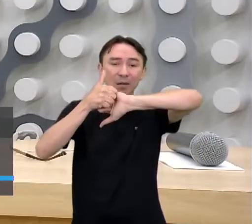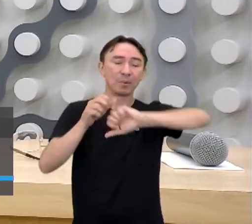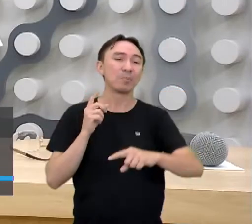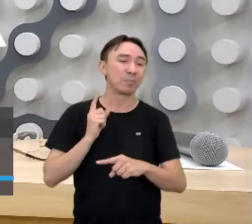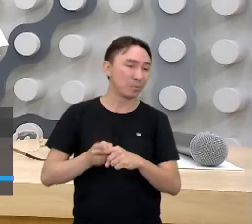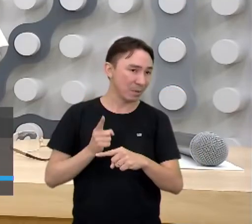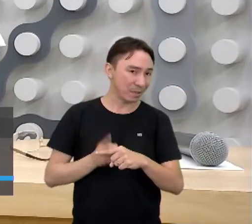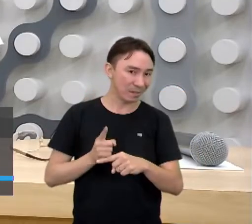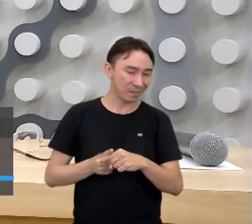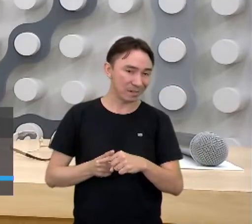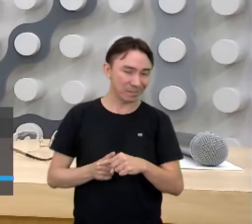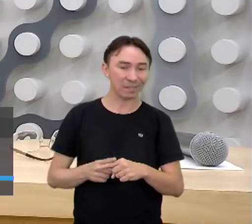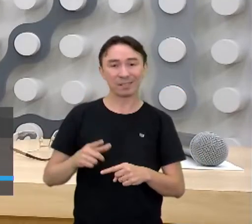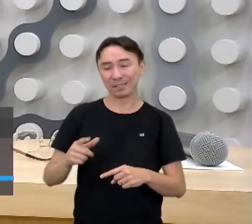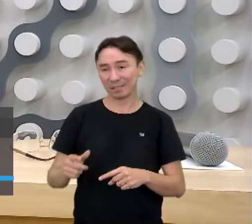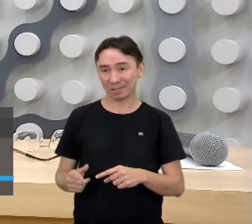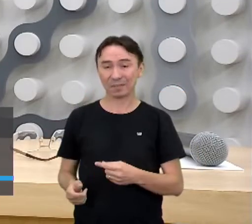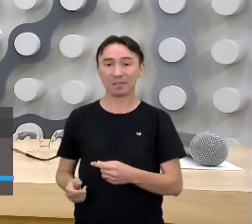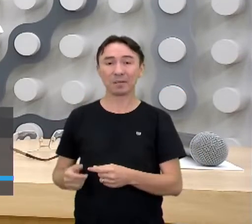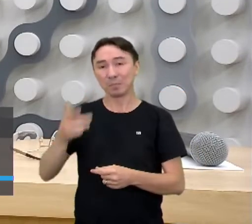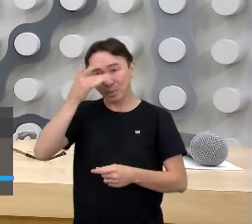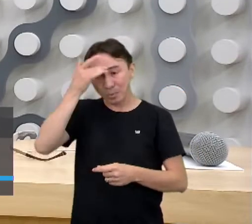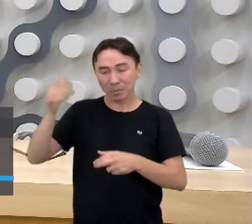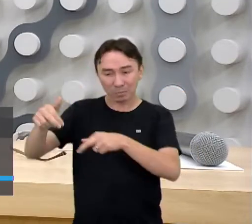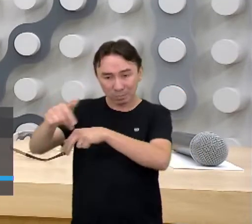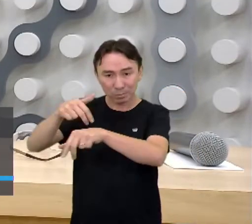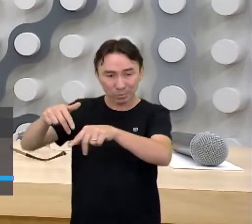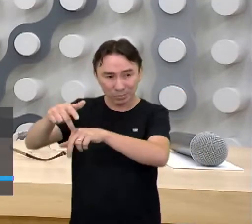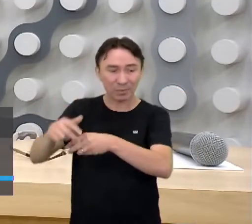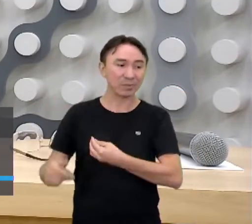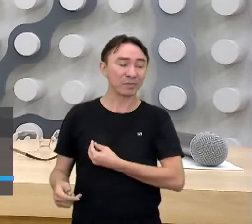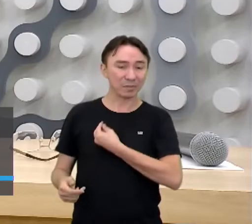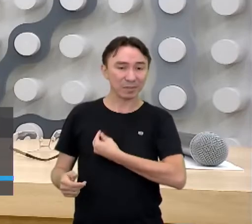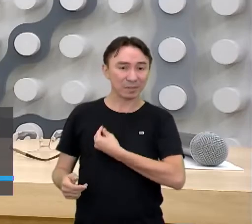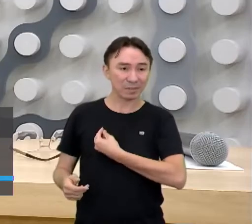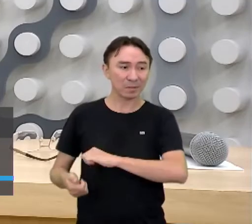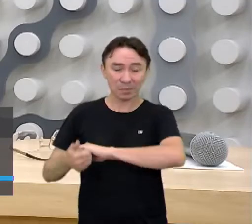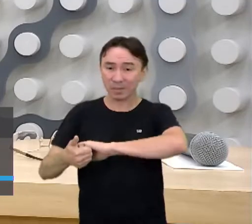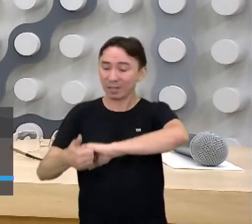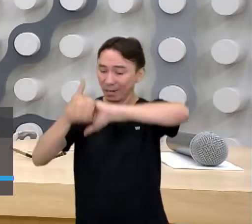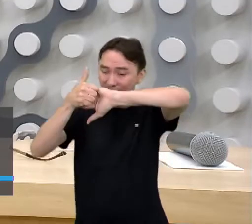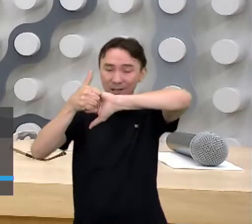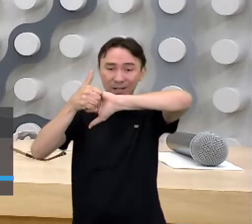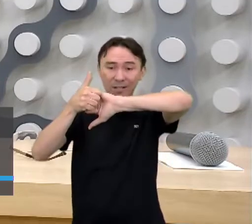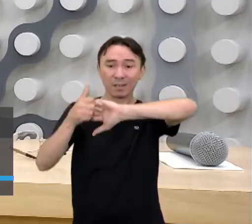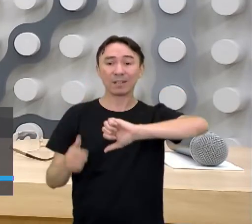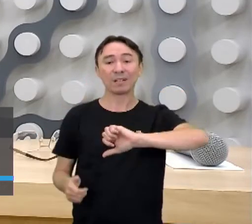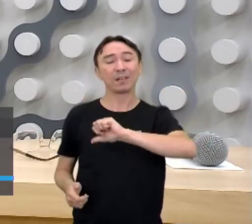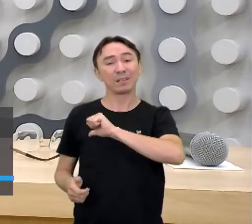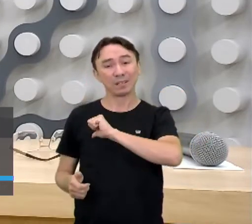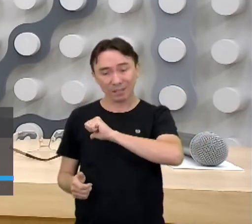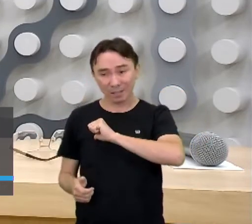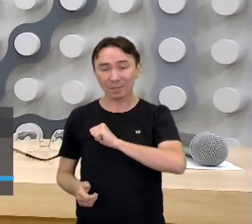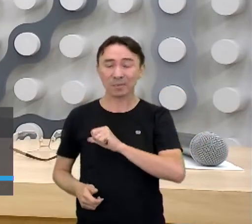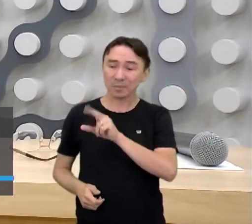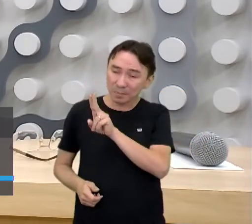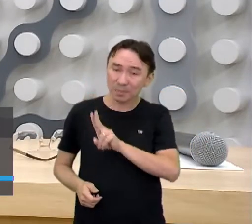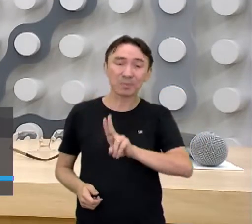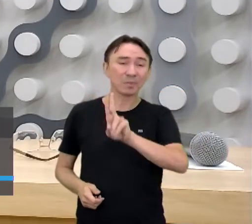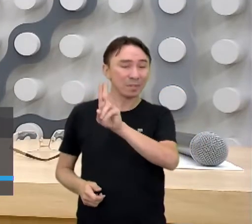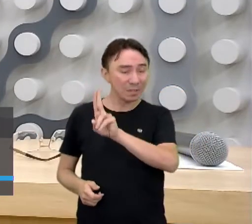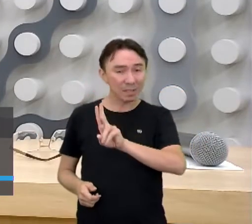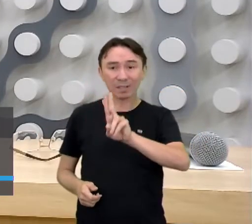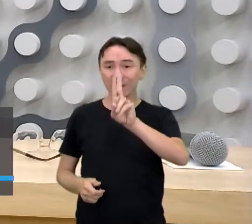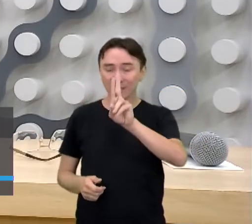tem uma qualidade de vida da população, e essa população, ela consome, e ela vai consumir para ter uma expectativa de vida